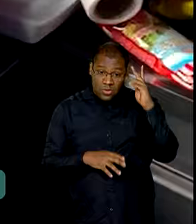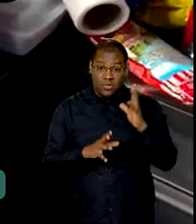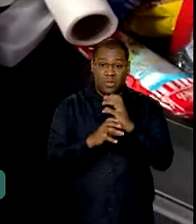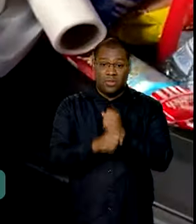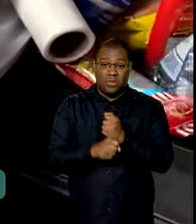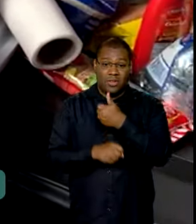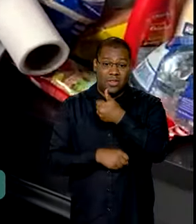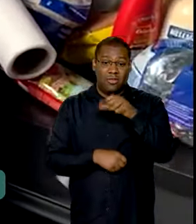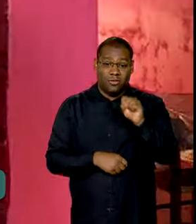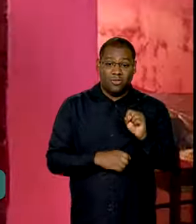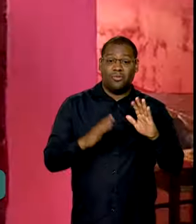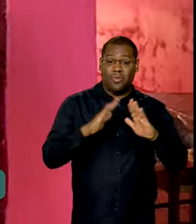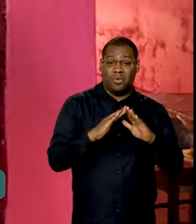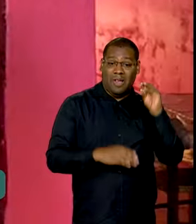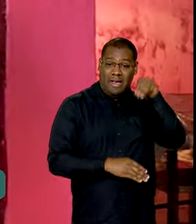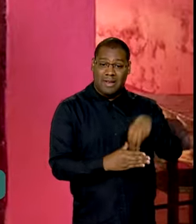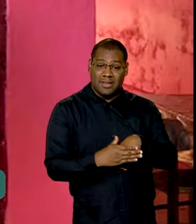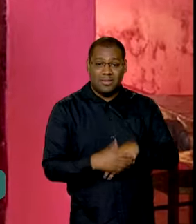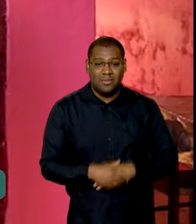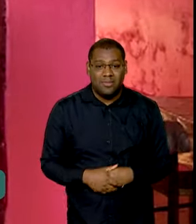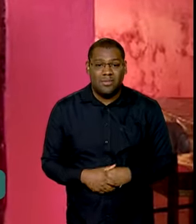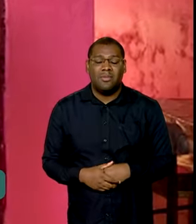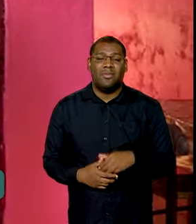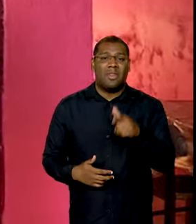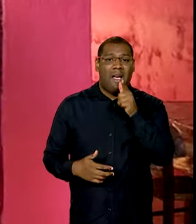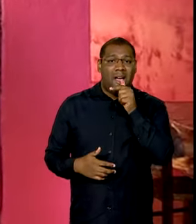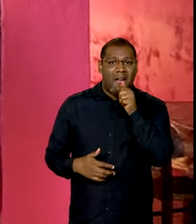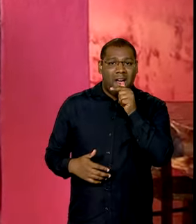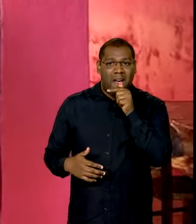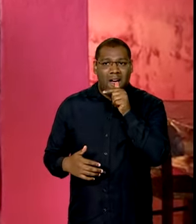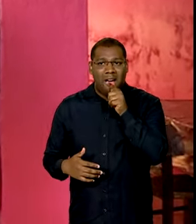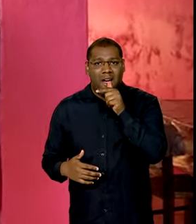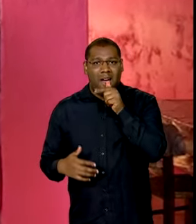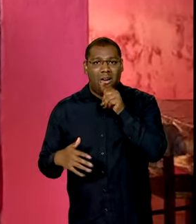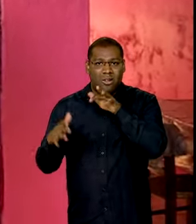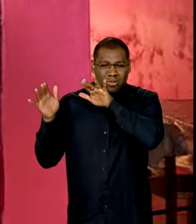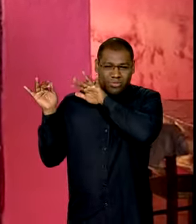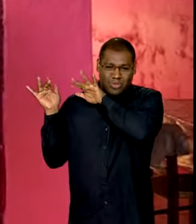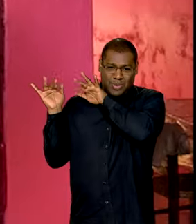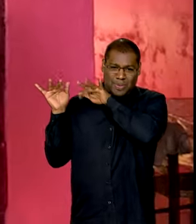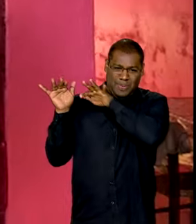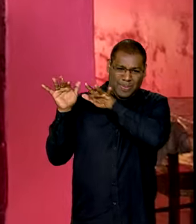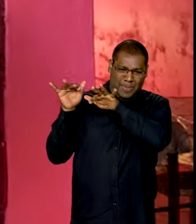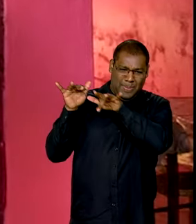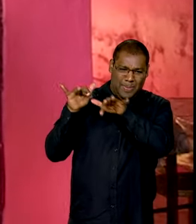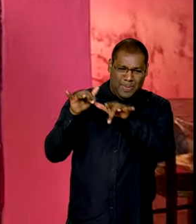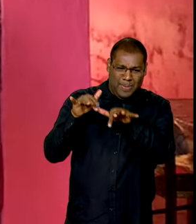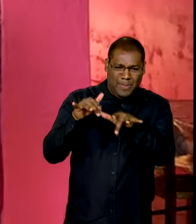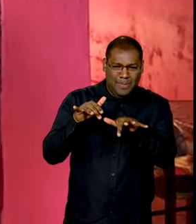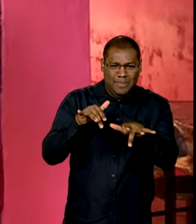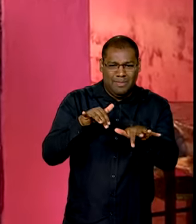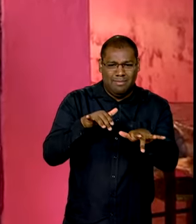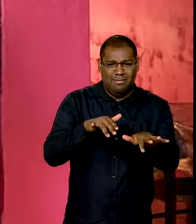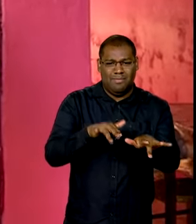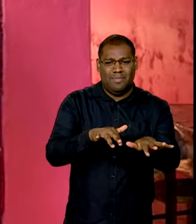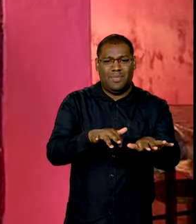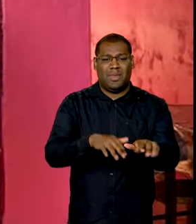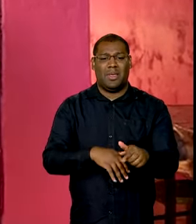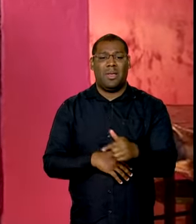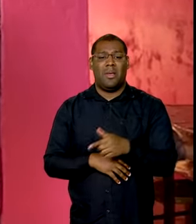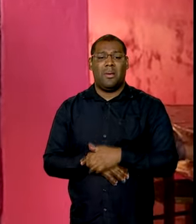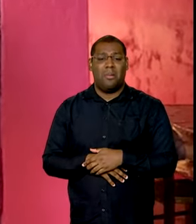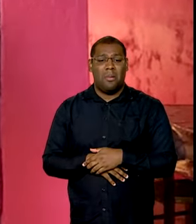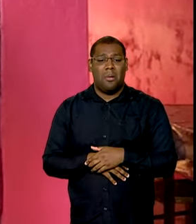na mesma residência. A água vem muito forte, de sexta para sábado, em regiões bem próximas, mais ou menos 2 quilômetros de onde eu